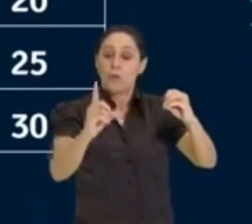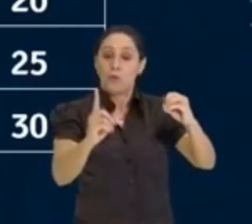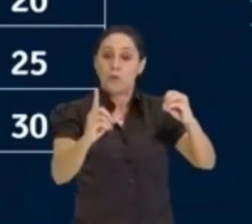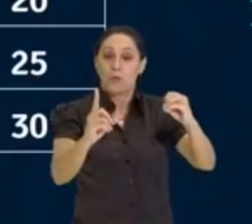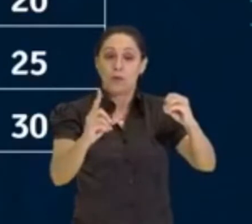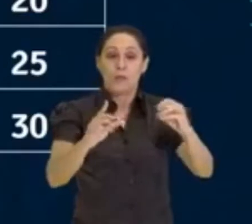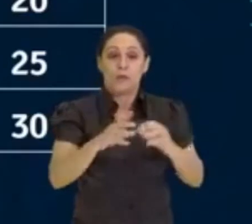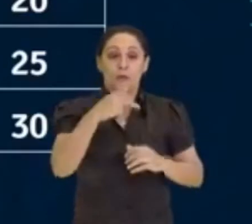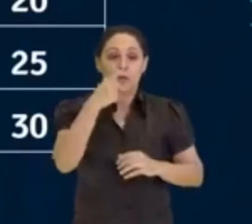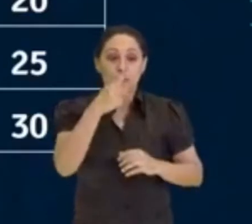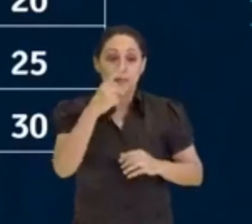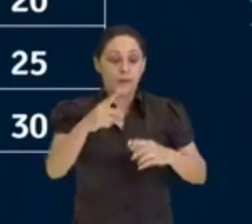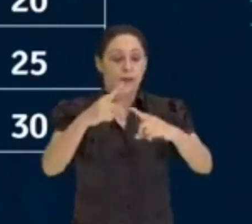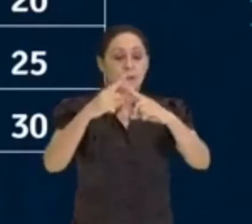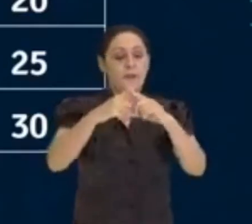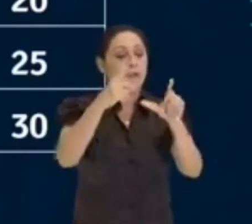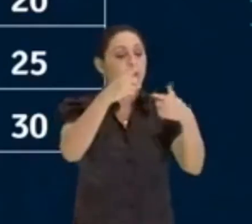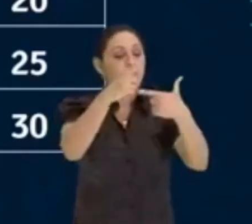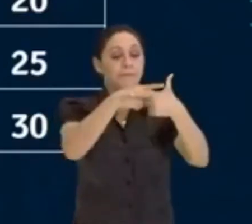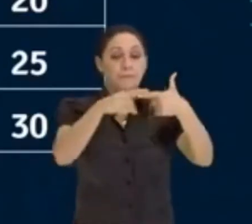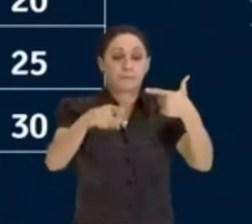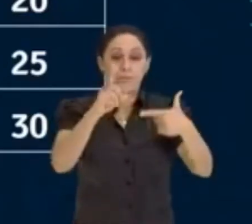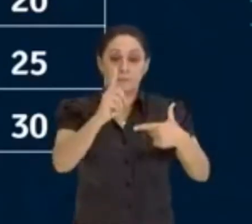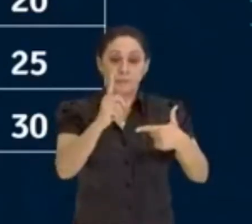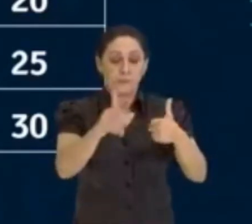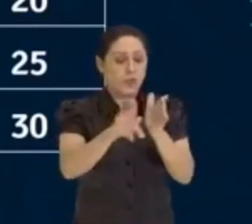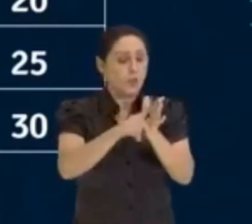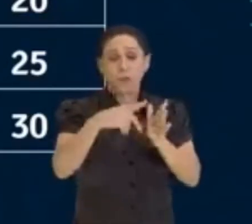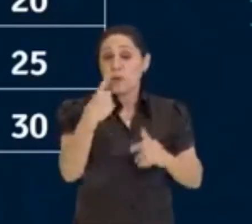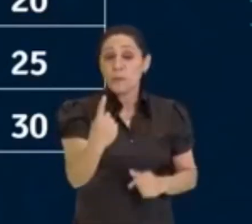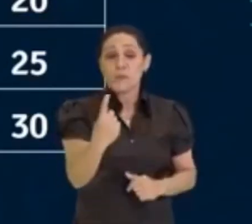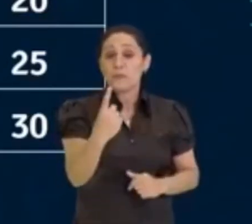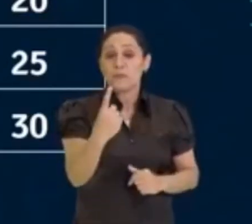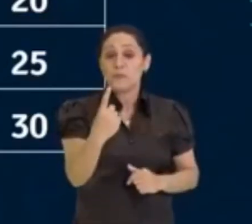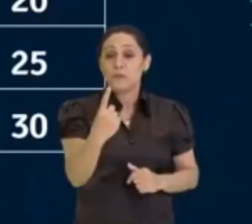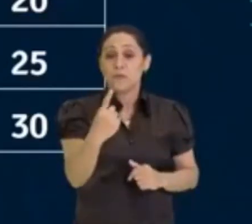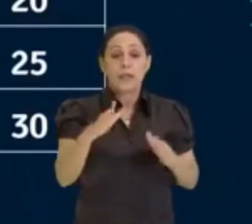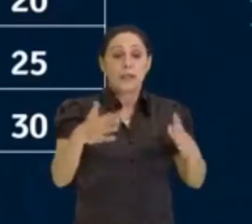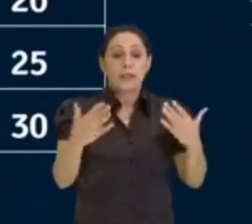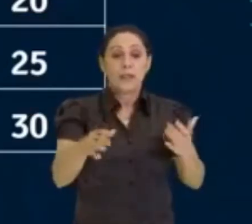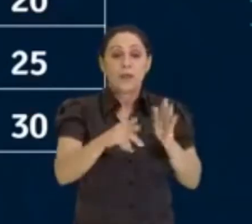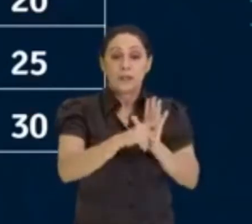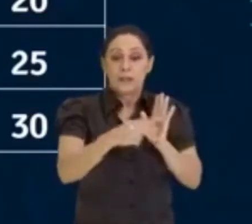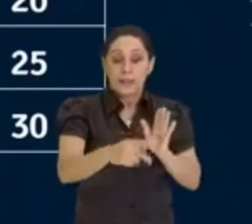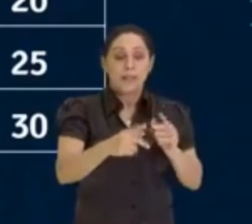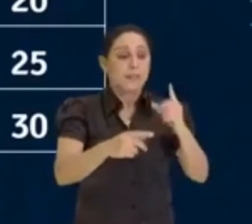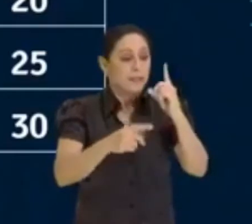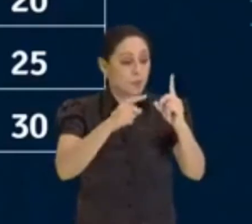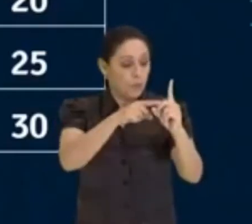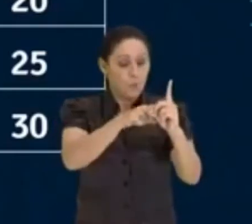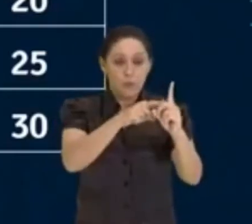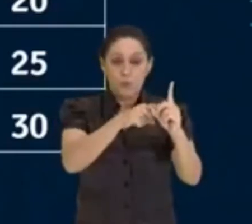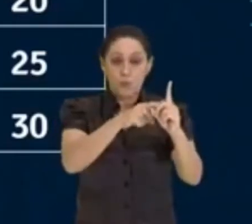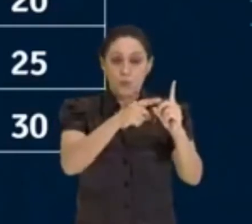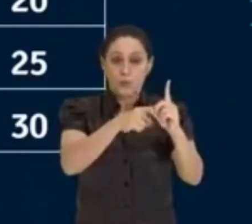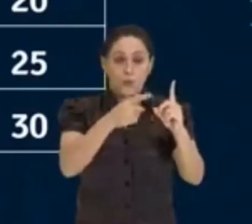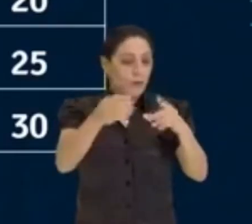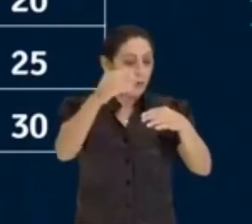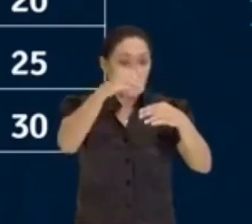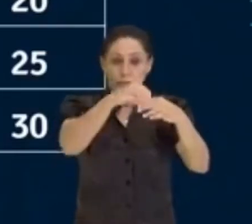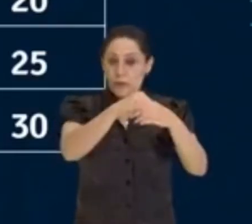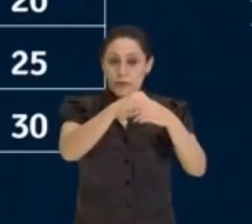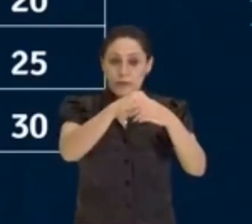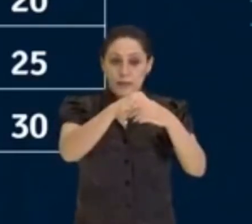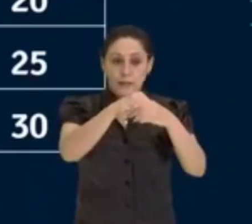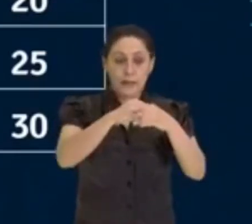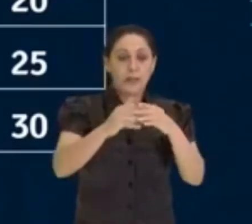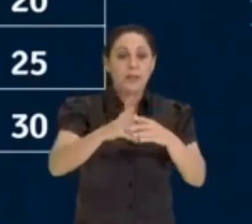de divisores de 1, eu só vou ter o próprio 1. Então, nesse caso, esse 1, ele não tá dentro das partes